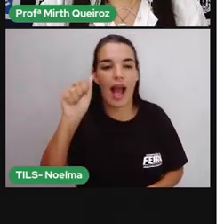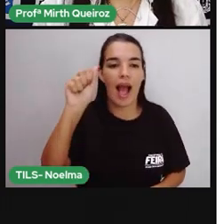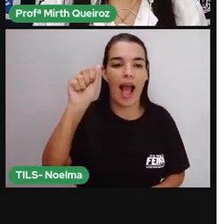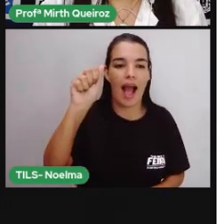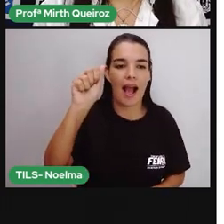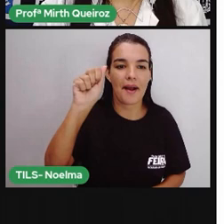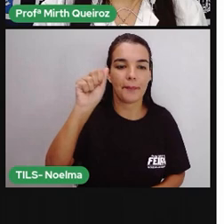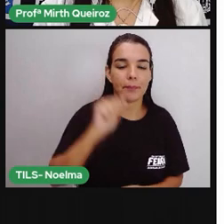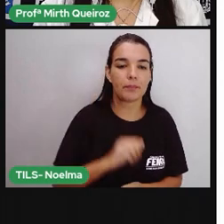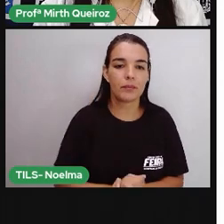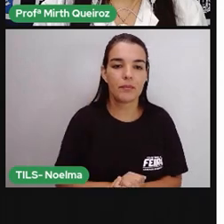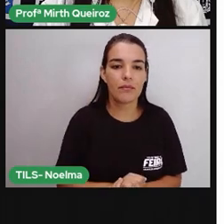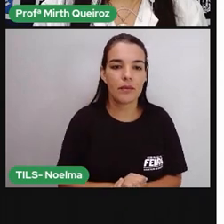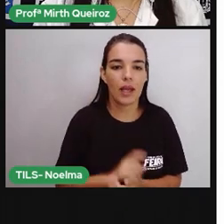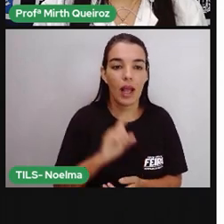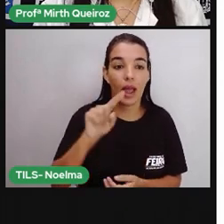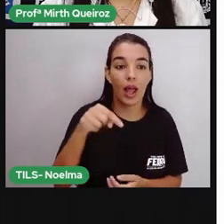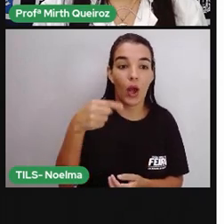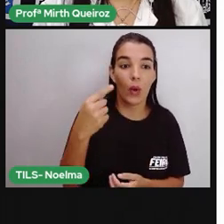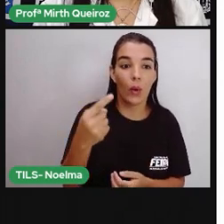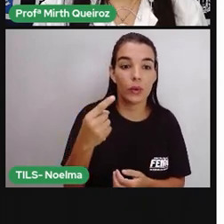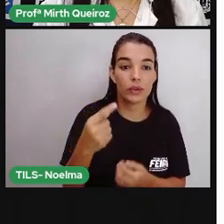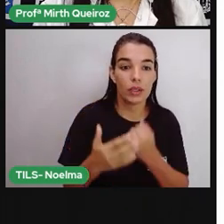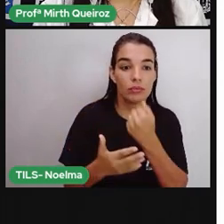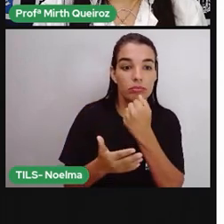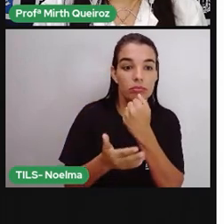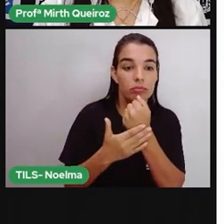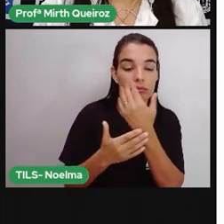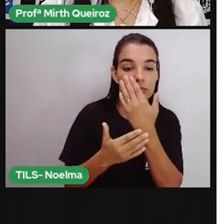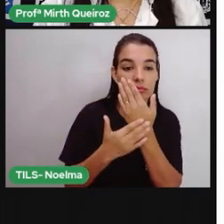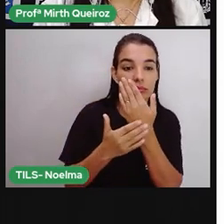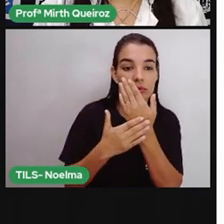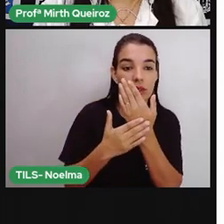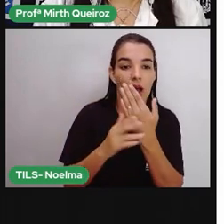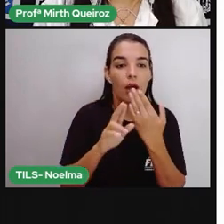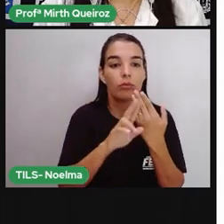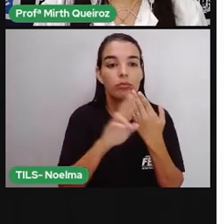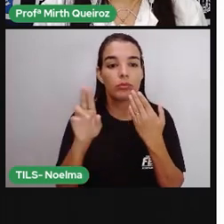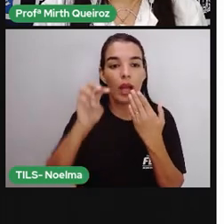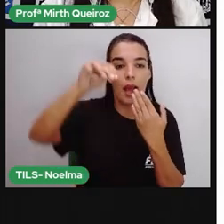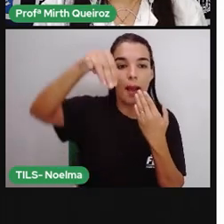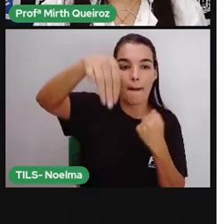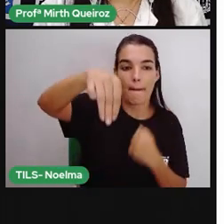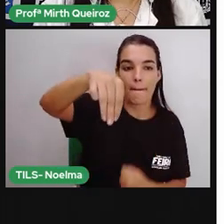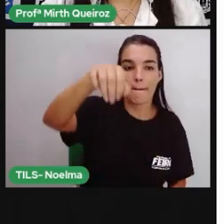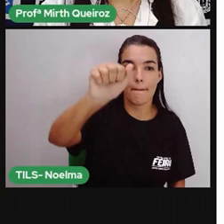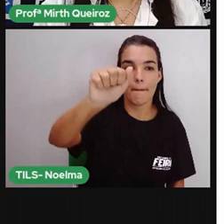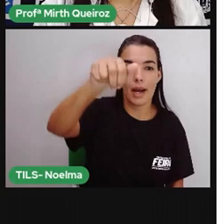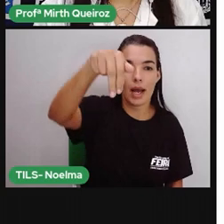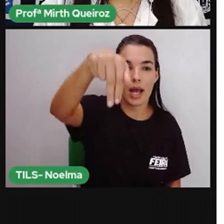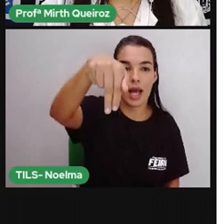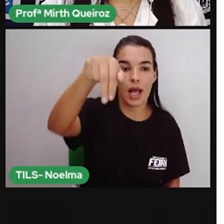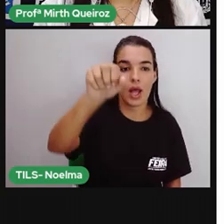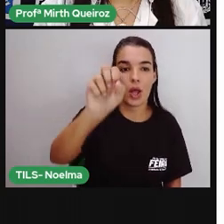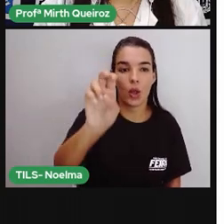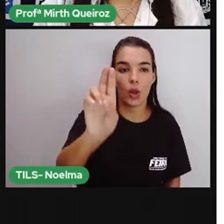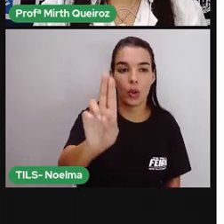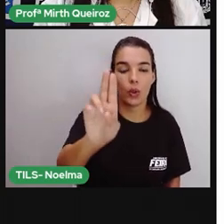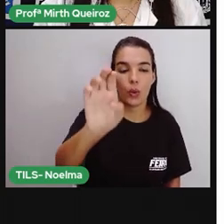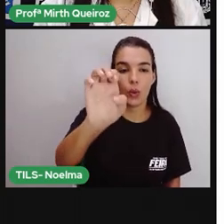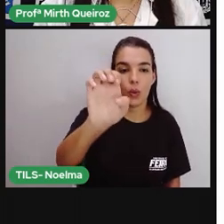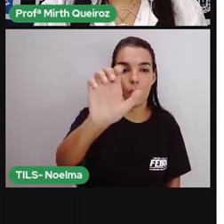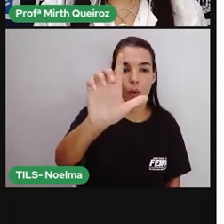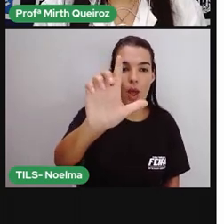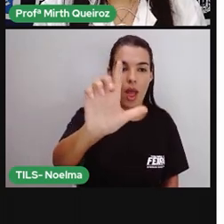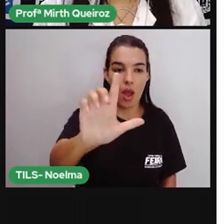Nós temos aí outro exígio, que é de Manuel Deodoro da Conceita, que foi o proclamador da República, o primeiro presidente